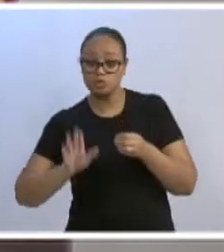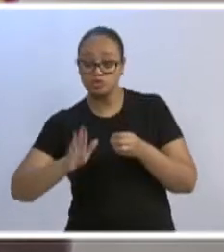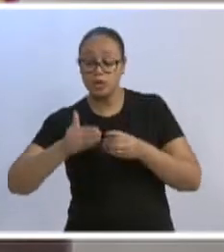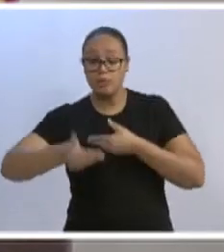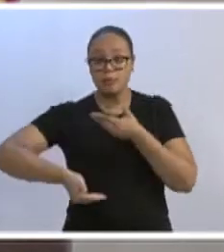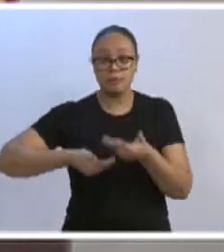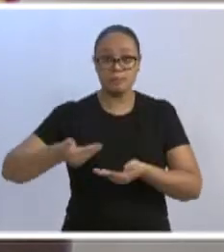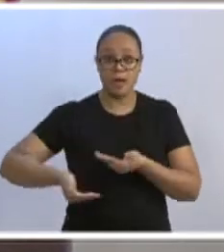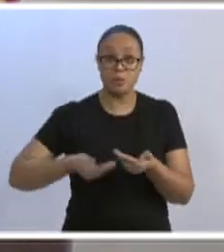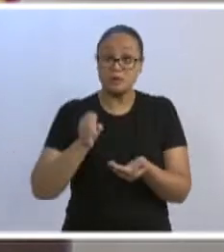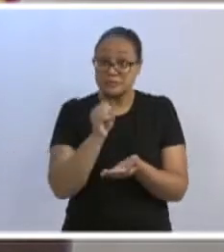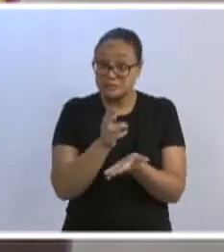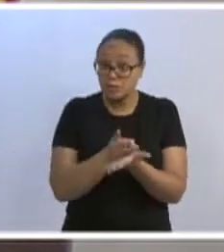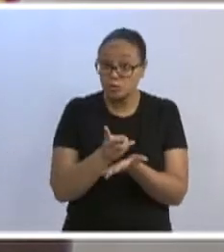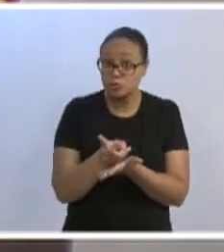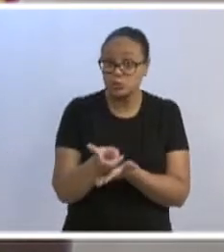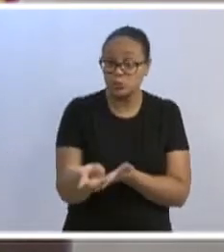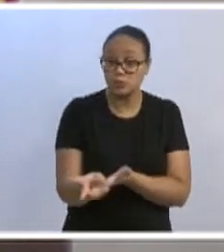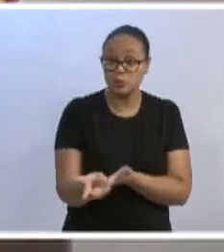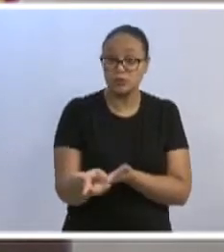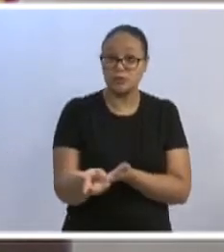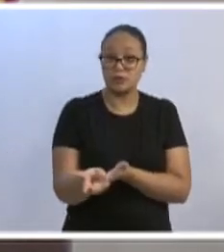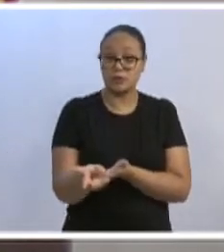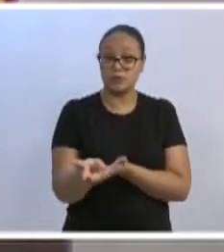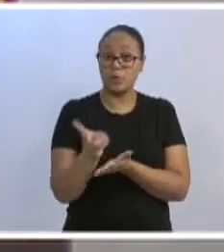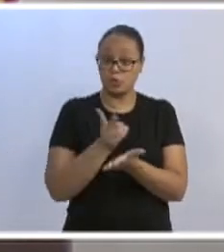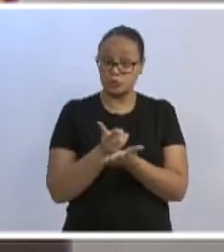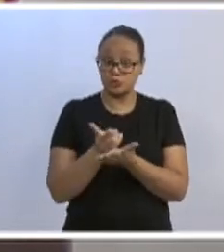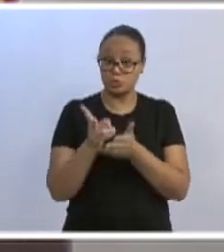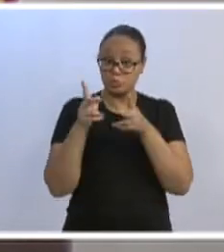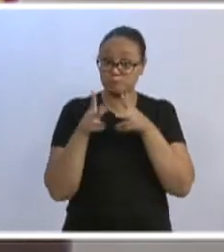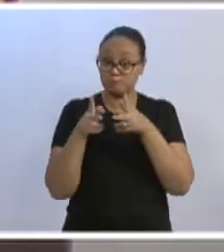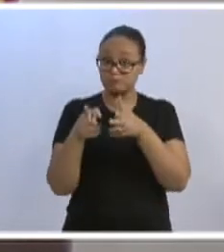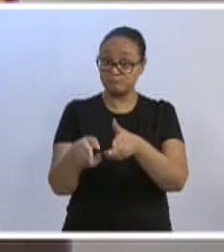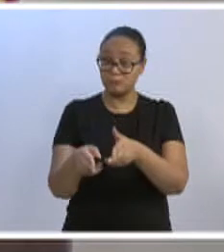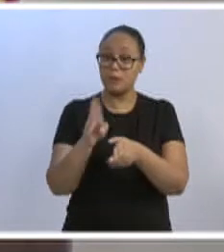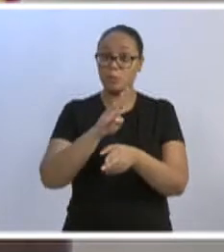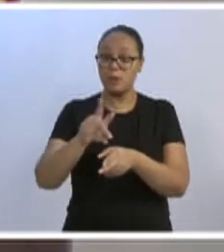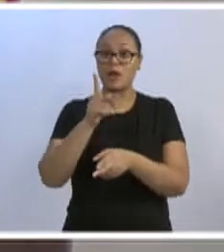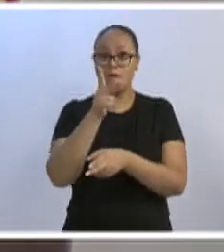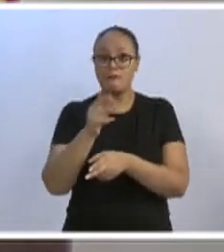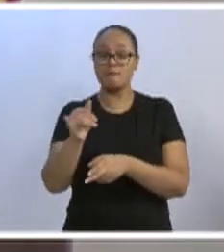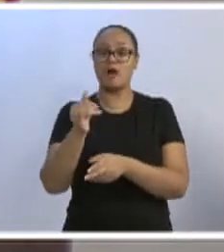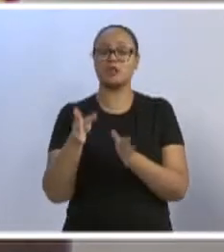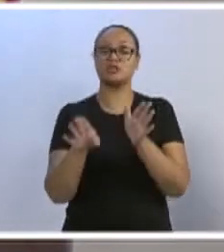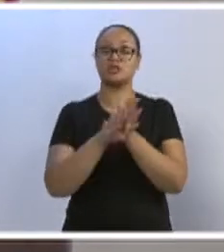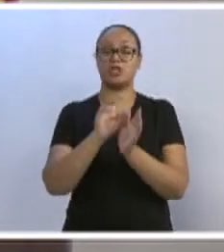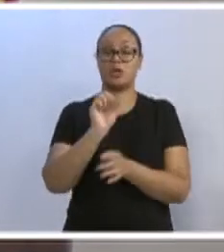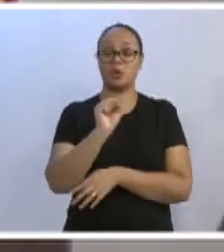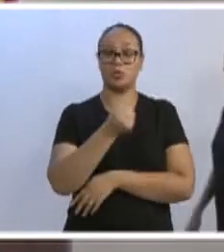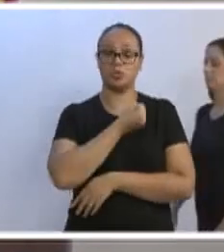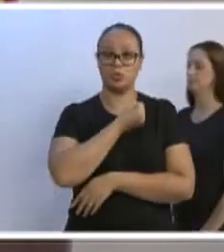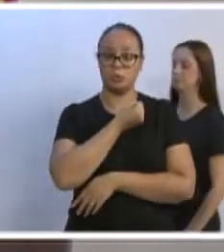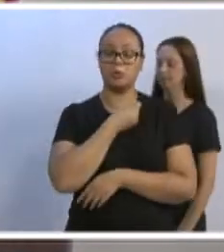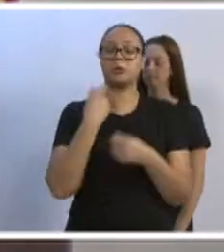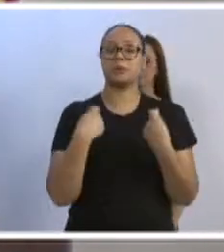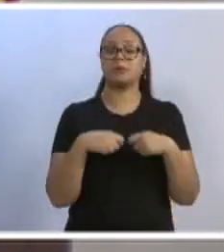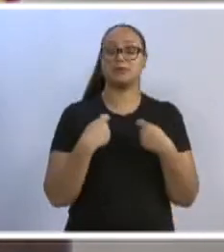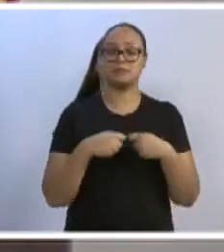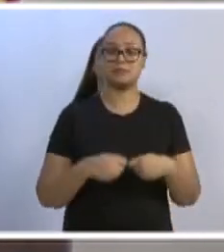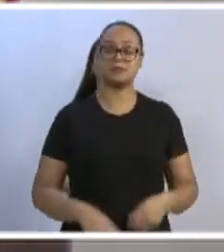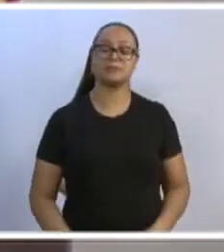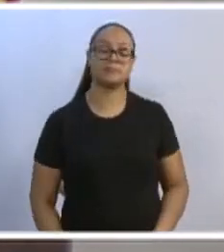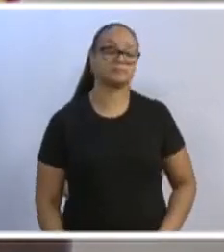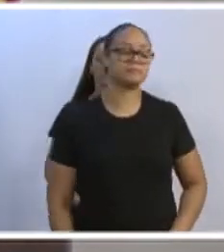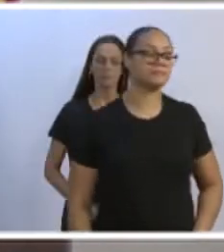continuarmos, líder, senhores vereadores, nessa linha, com certeza Blumenau vai atingir os números que necessita, e que sirva de exemplo